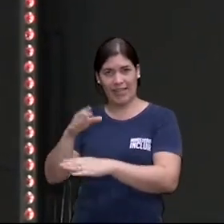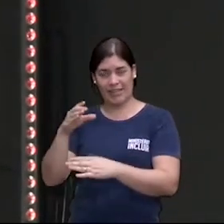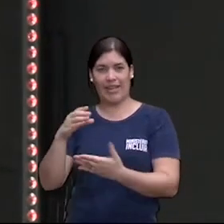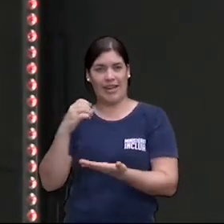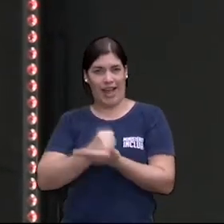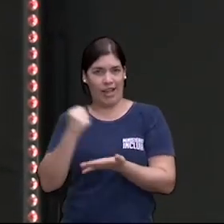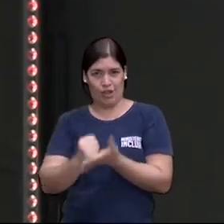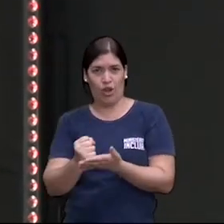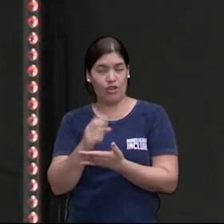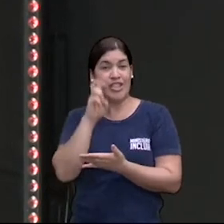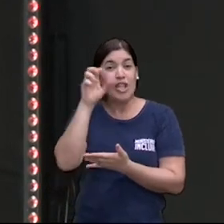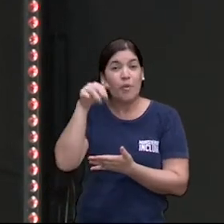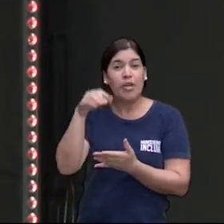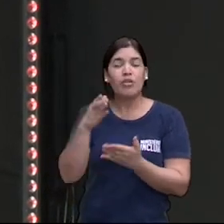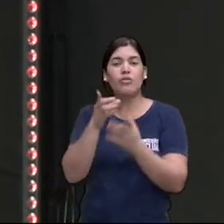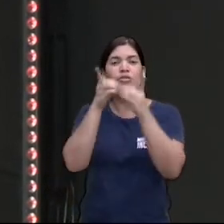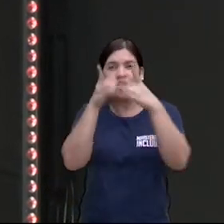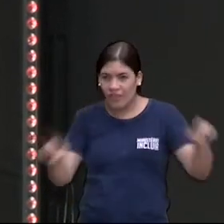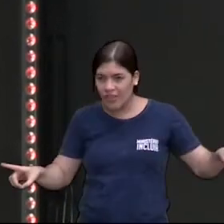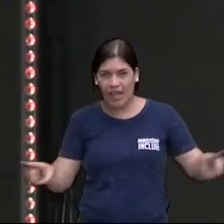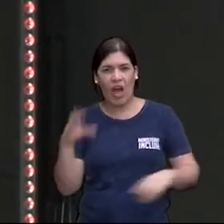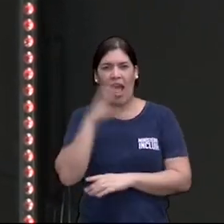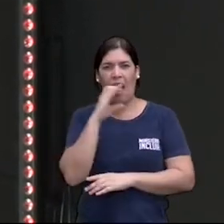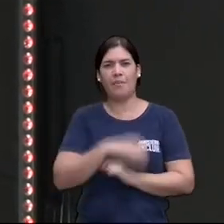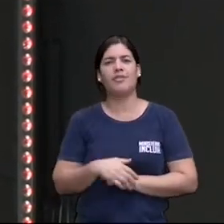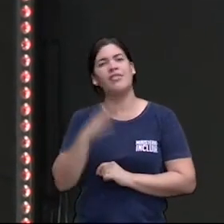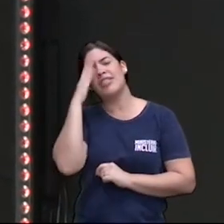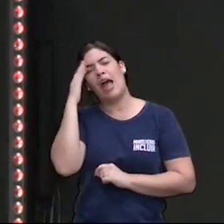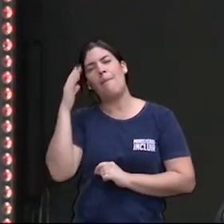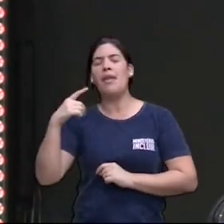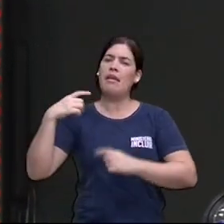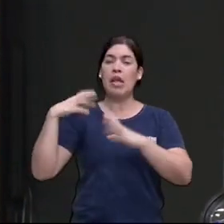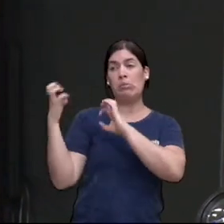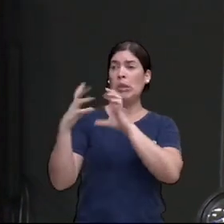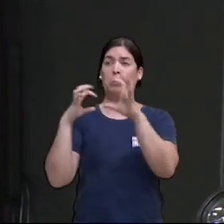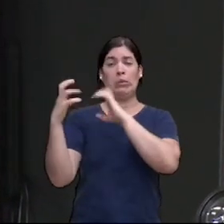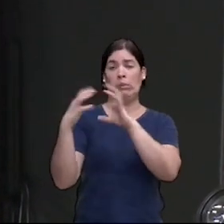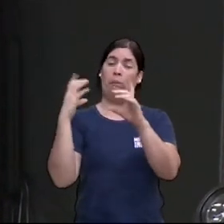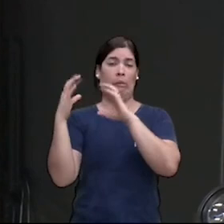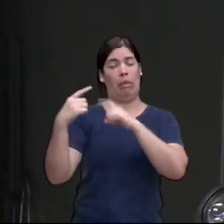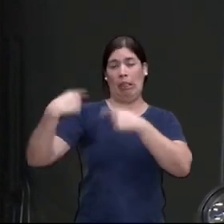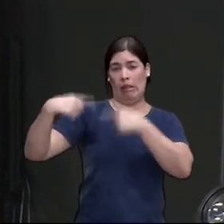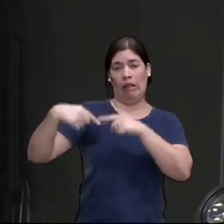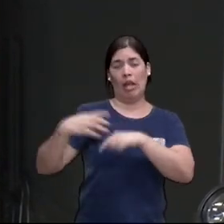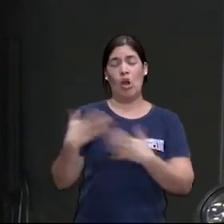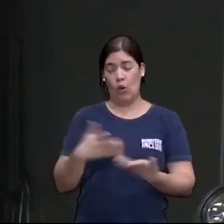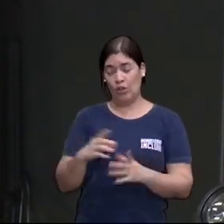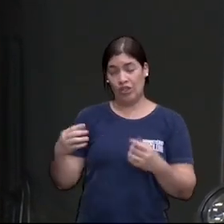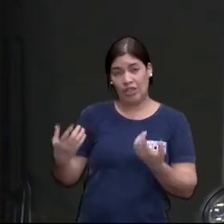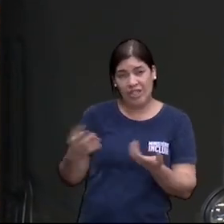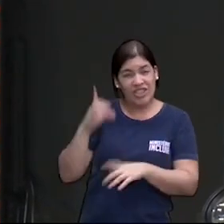sai divorciado em cinco minutos. Os dois de cabeça quente, sabe aquela discussão, discutir hoje de manhã, de tarde, vão no cartório?